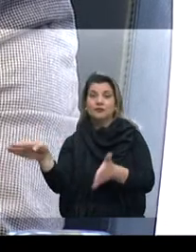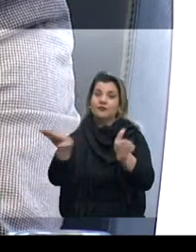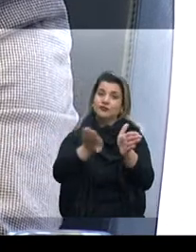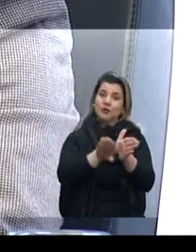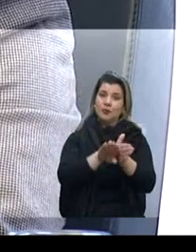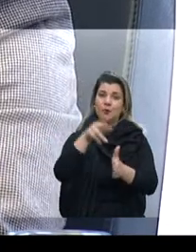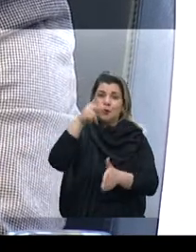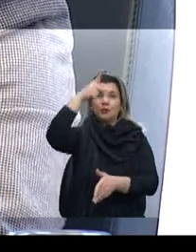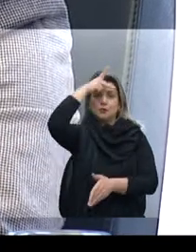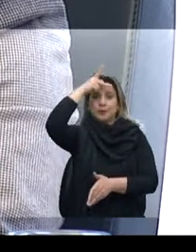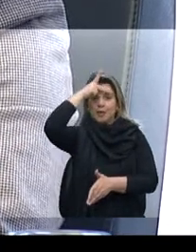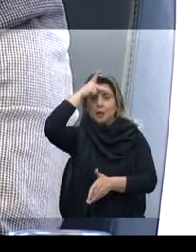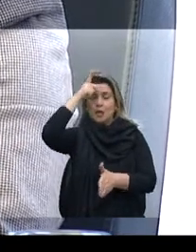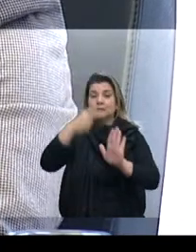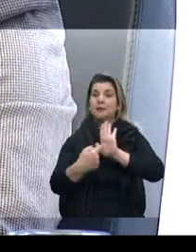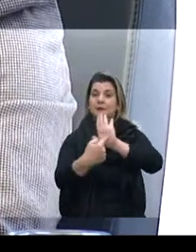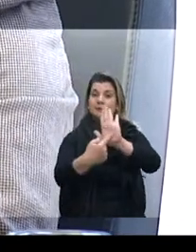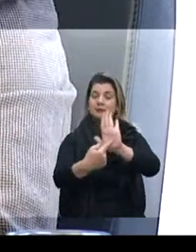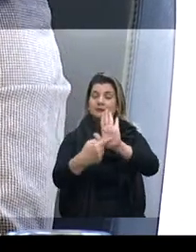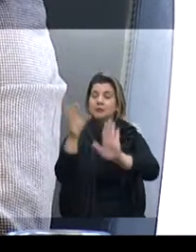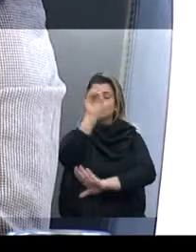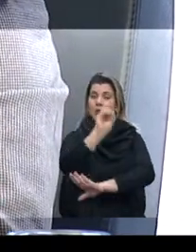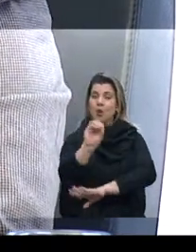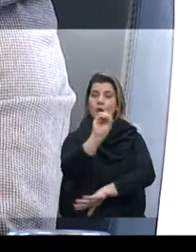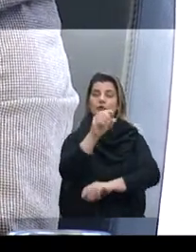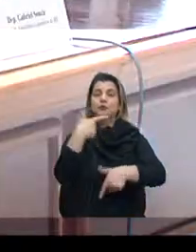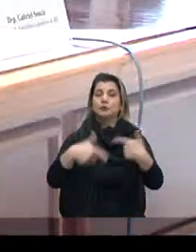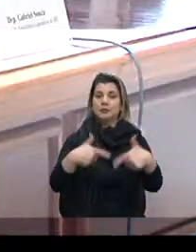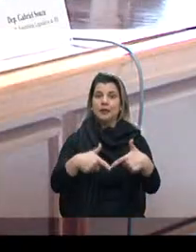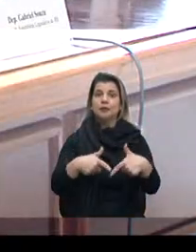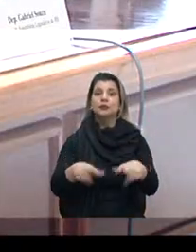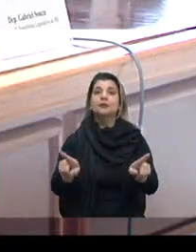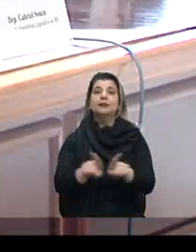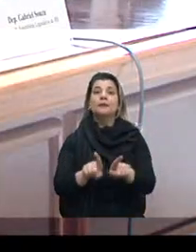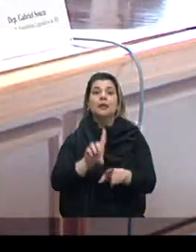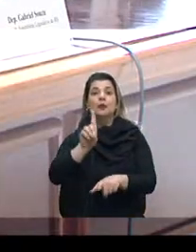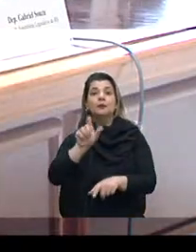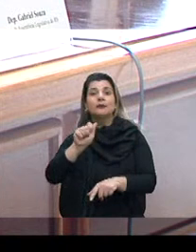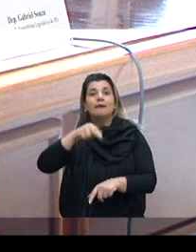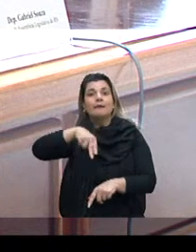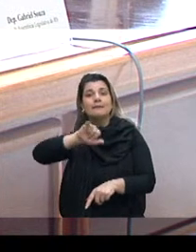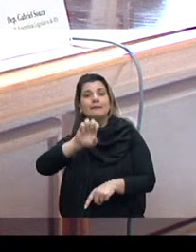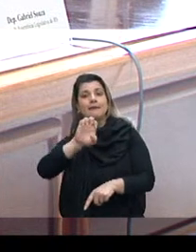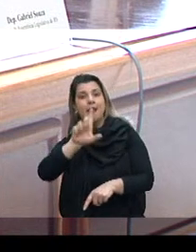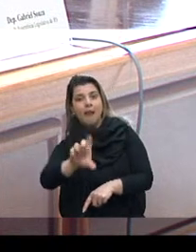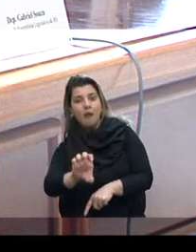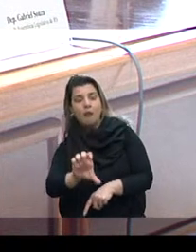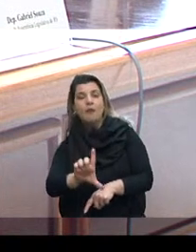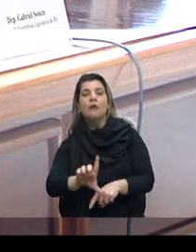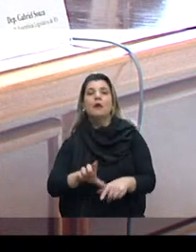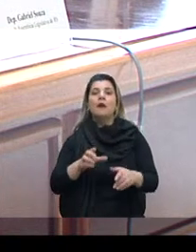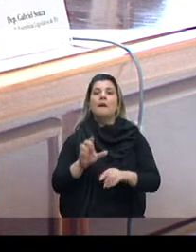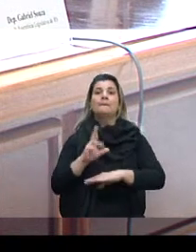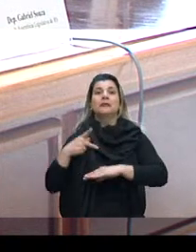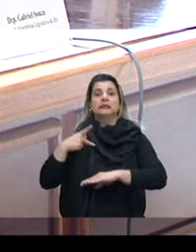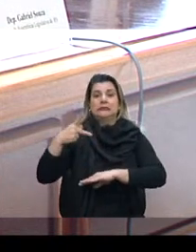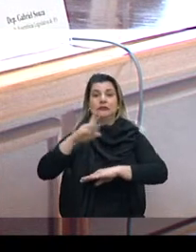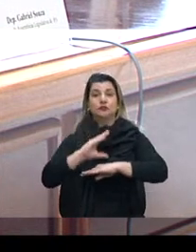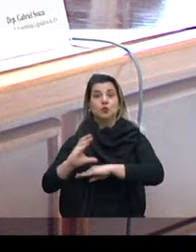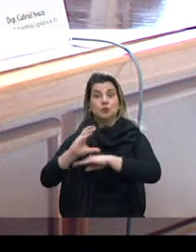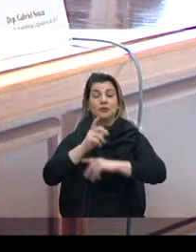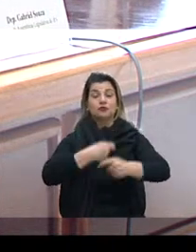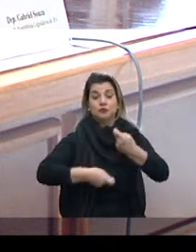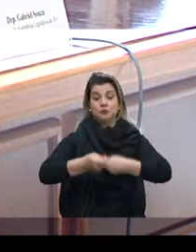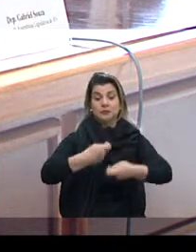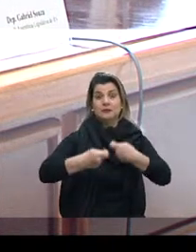para apresentar esse belo trabalho. Também ao Daniel, que é nosso presidente do Conselho de Administração da Parceira dos